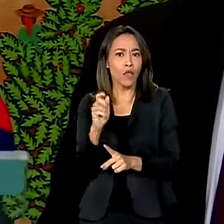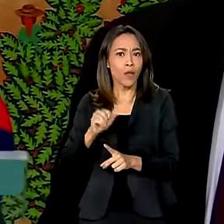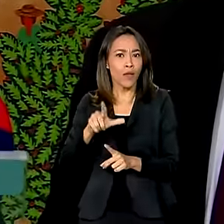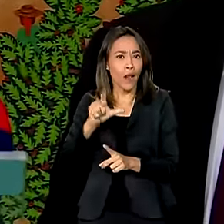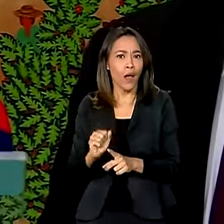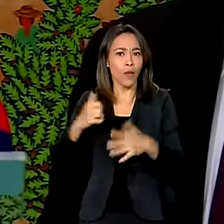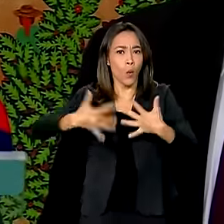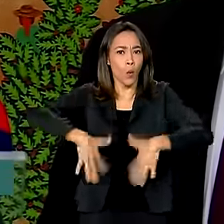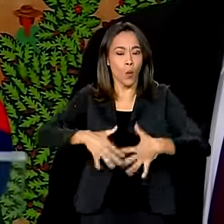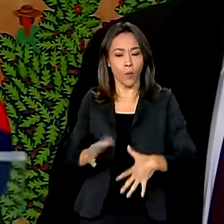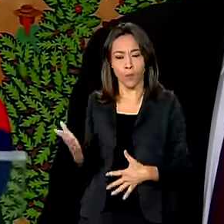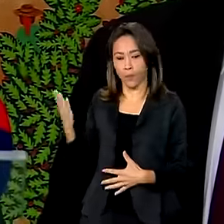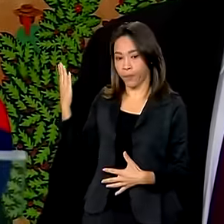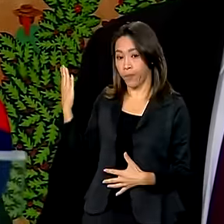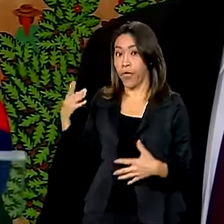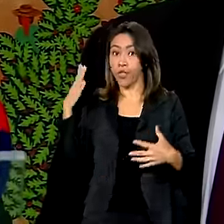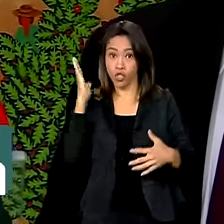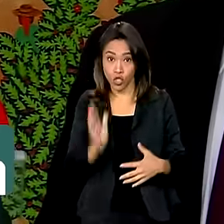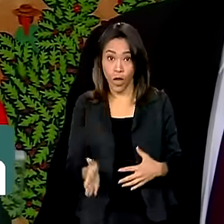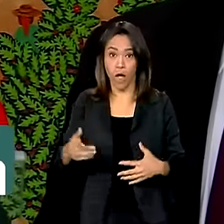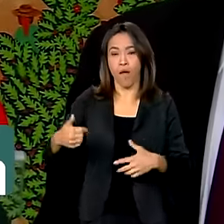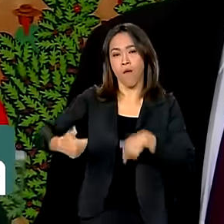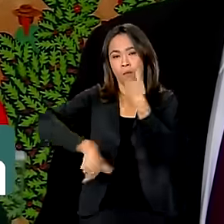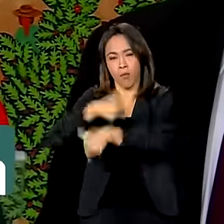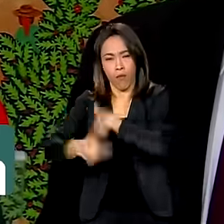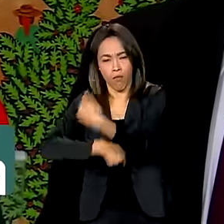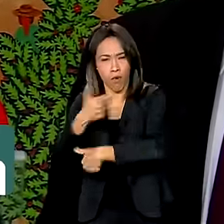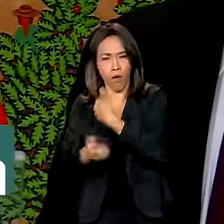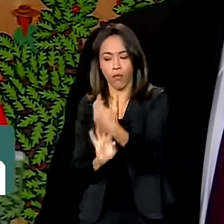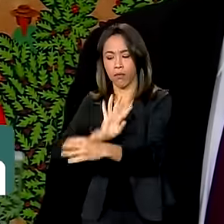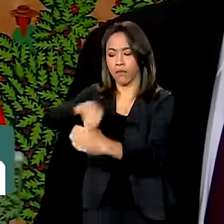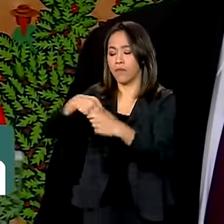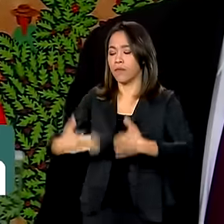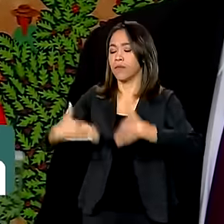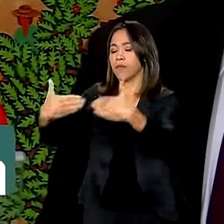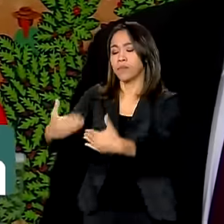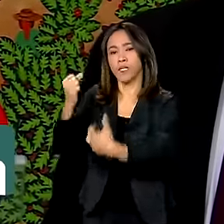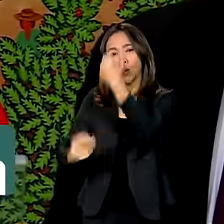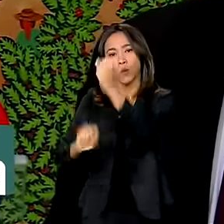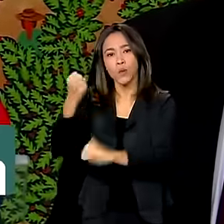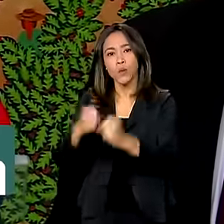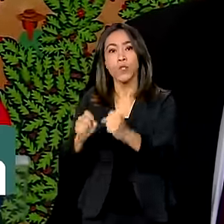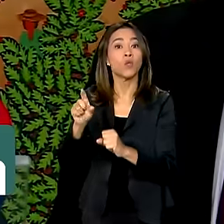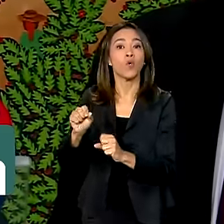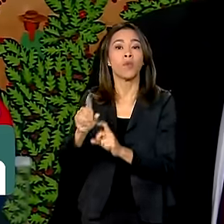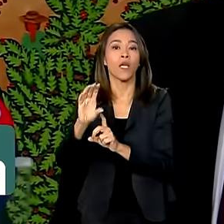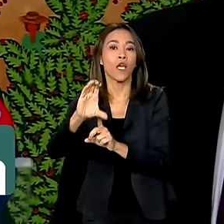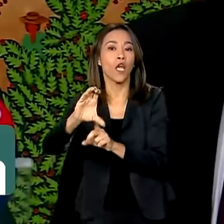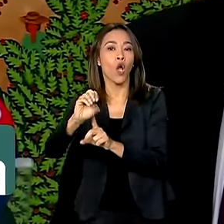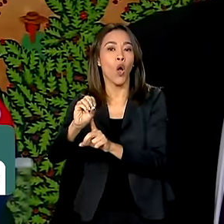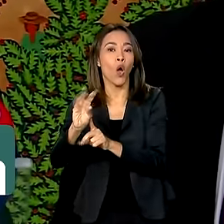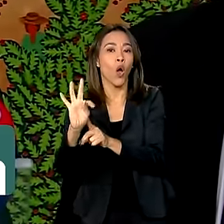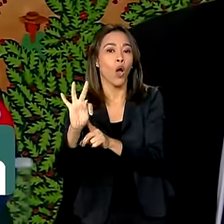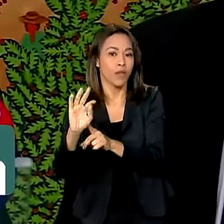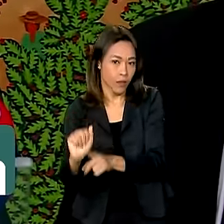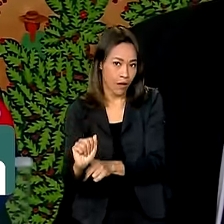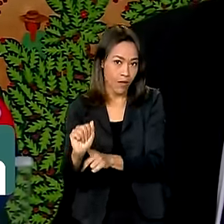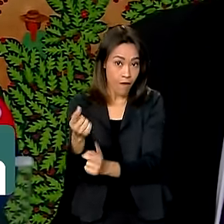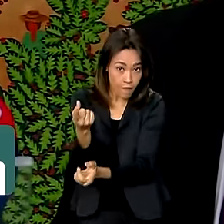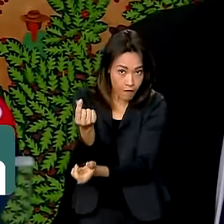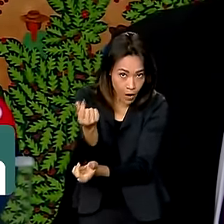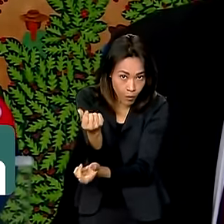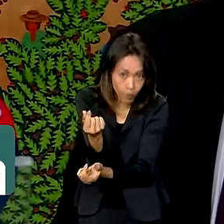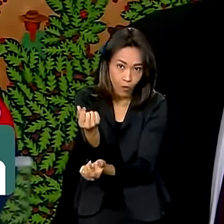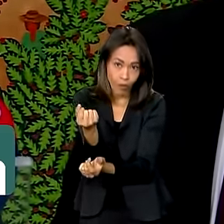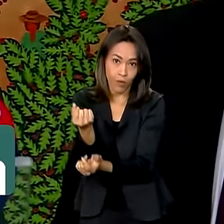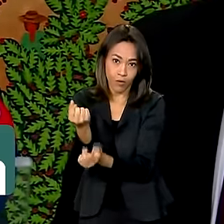um trabalho no Ministério da Indústria estabelecendo cotas, ou seja, houve uma